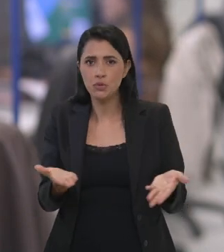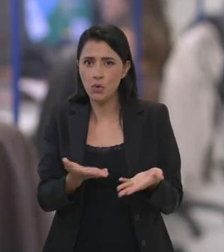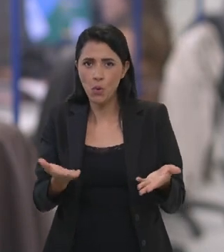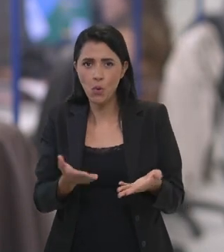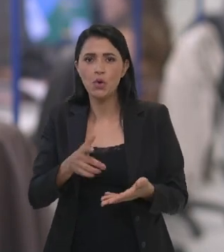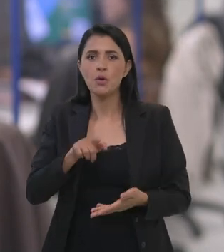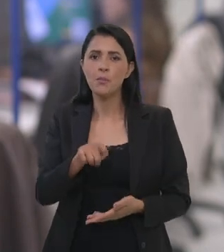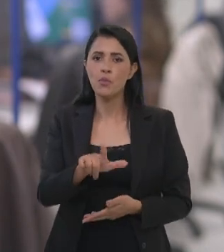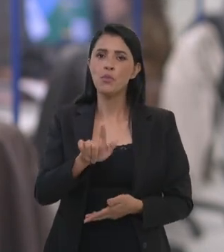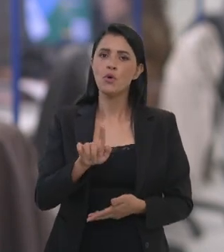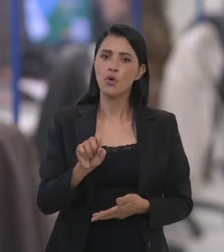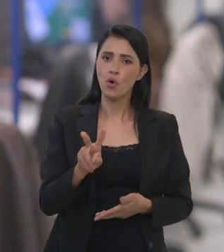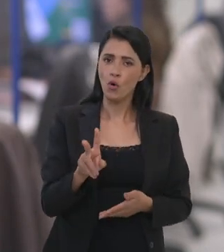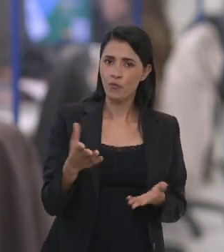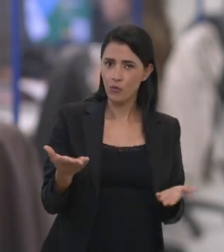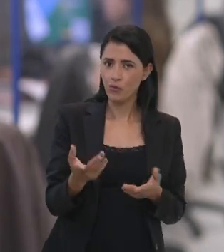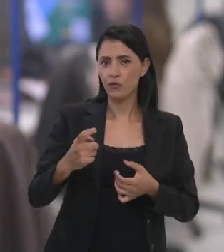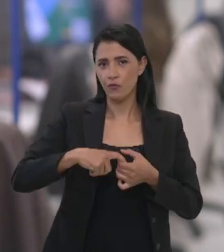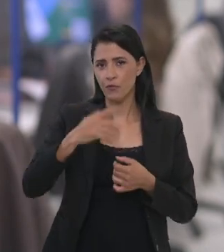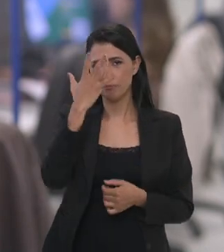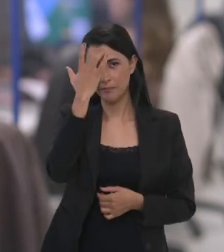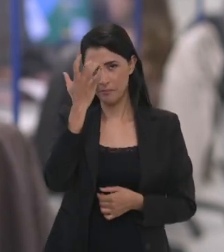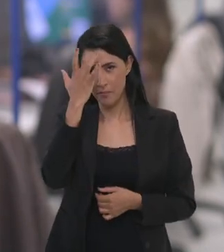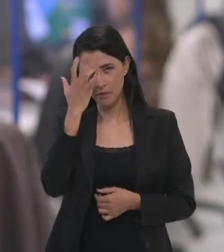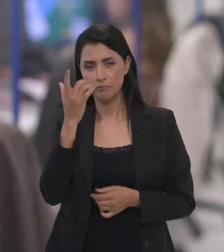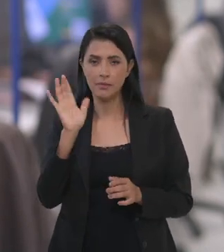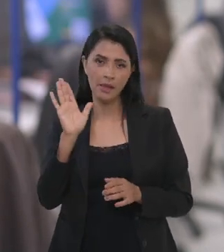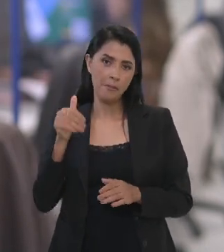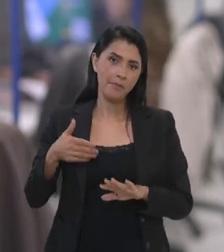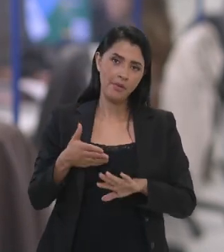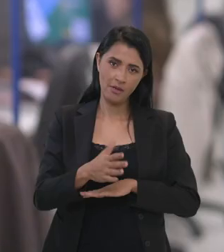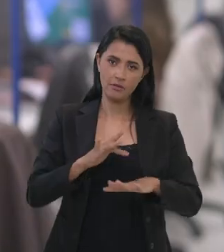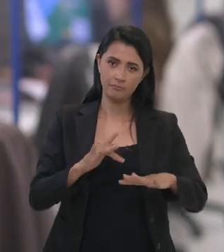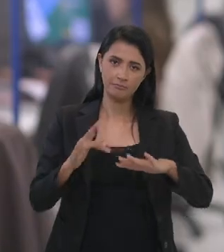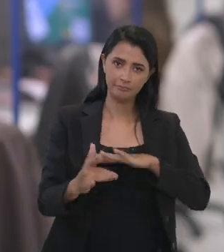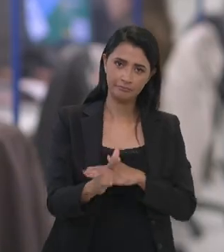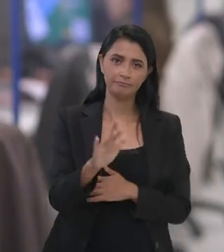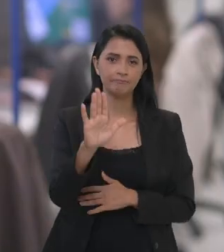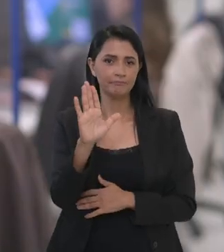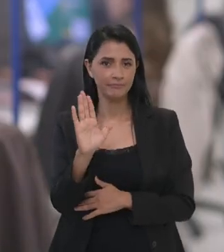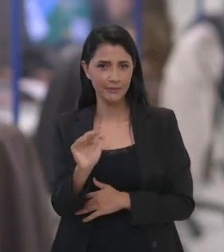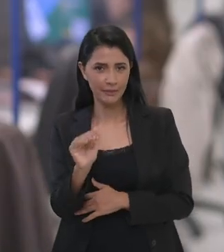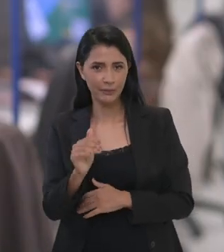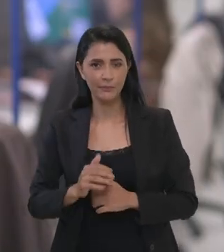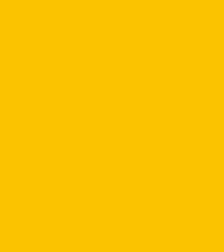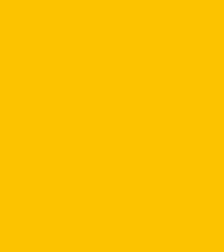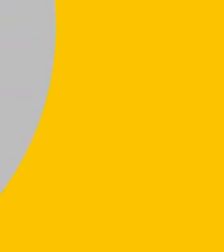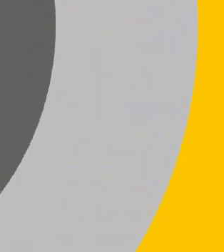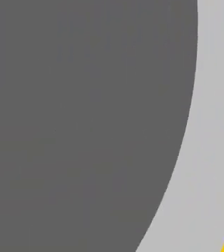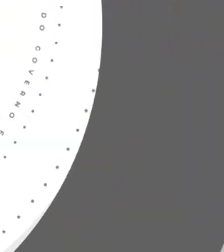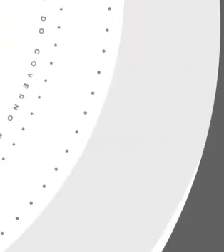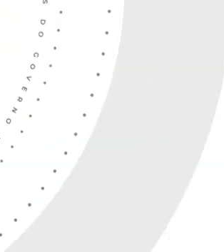destaques do Ponto Gov de hoje. A gente volta amanhã. Até lá, sigam conosco nas redes sociais.